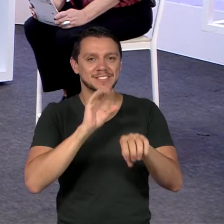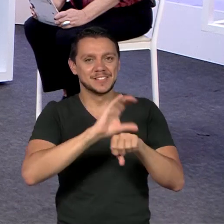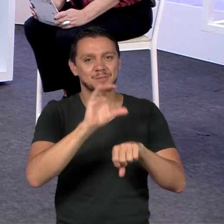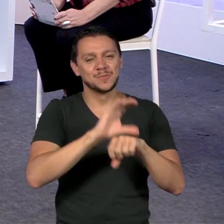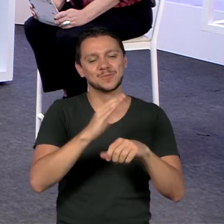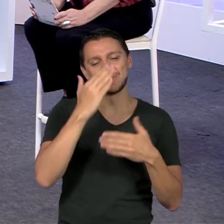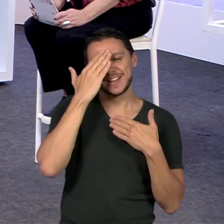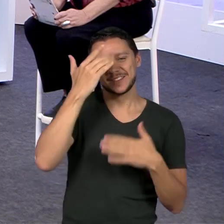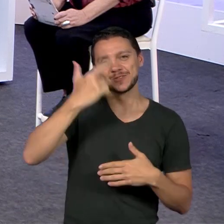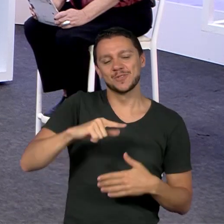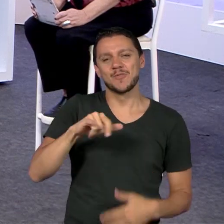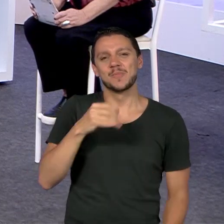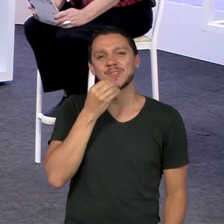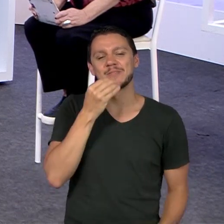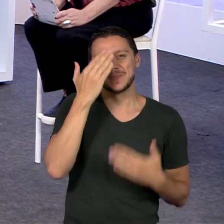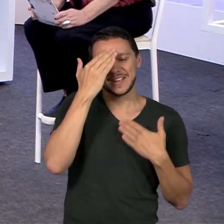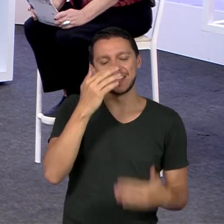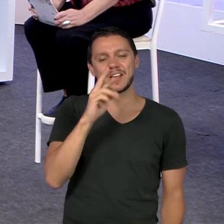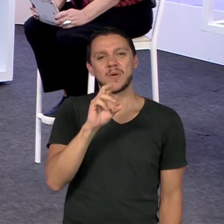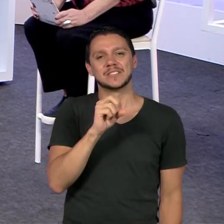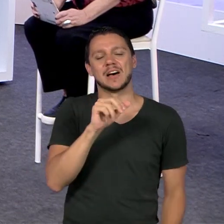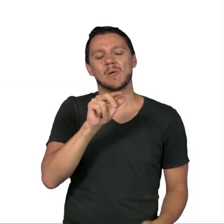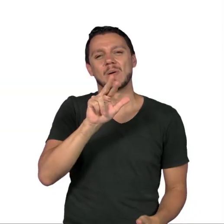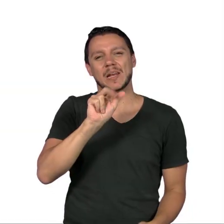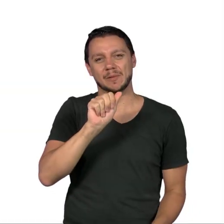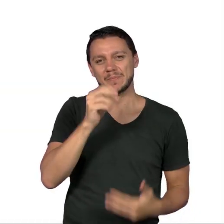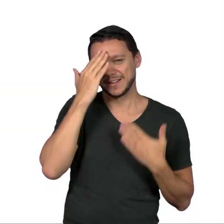oportunidade. Obrigada, Rosaura. Obrigada também. Obrigada.